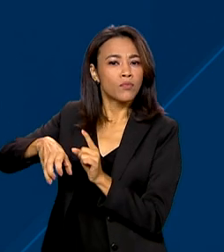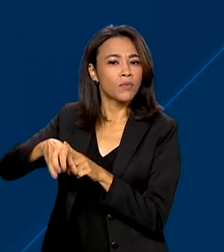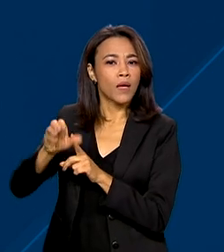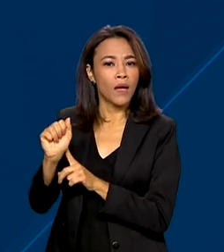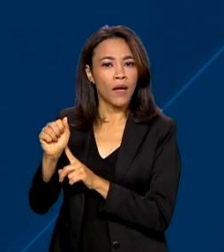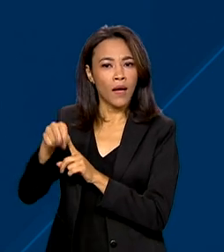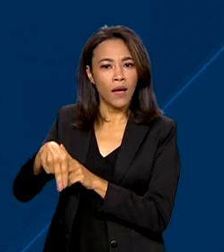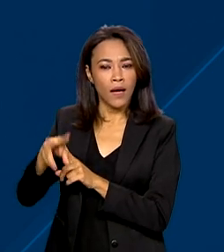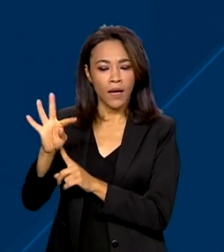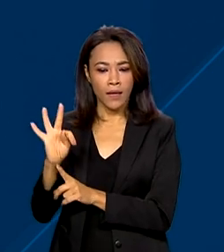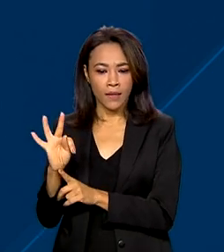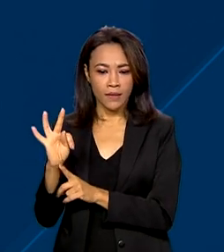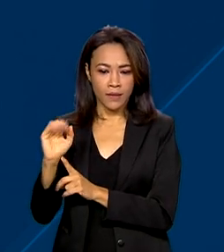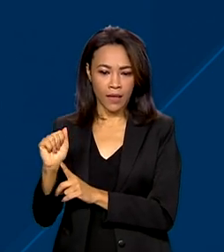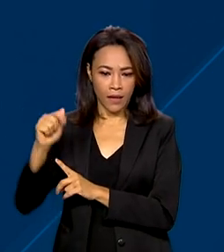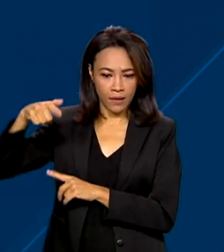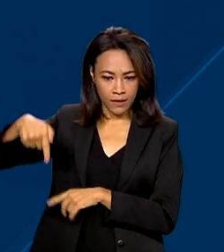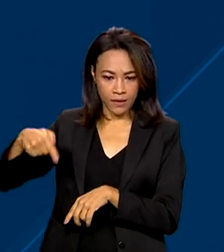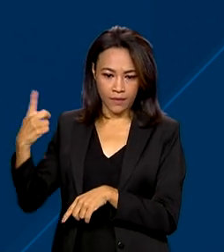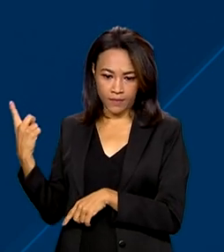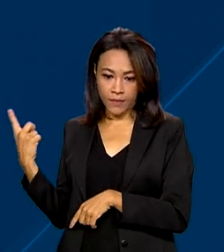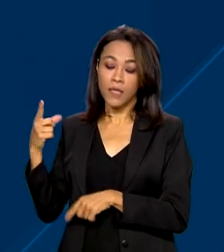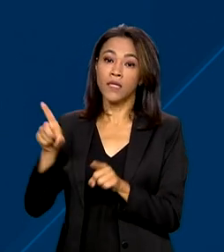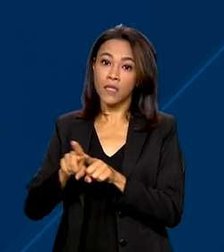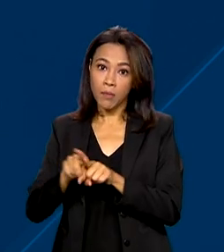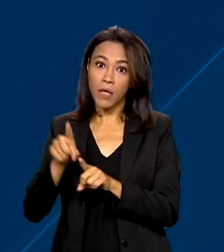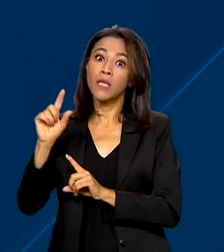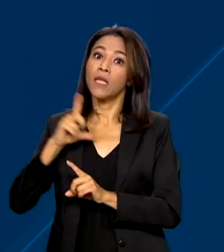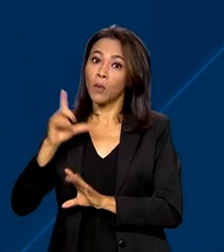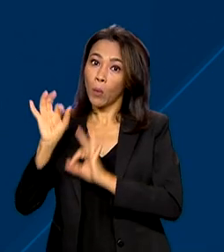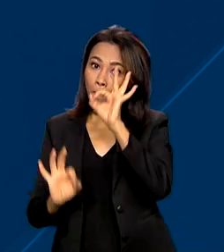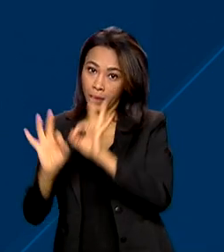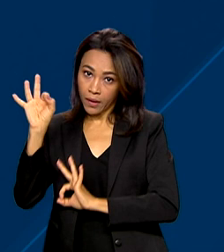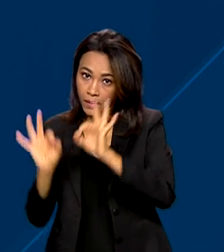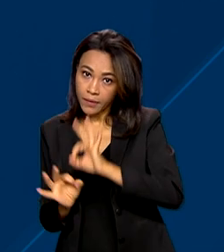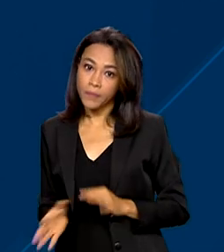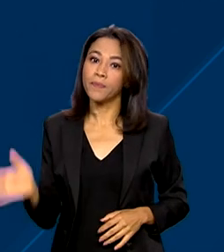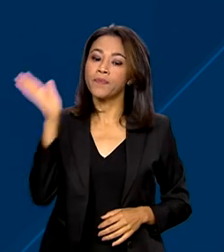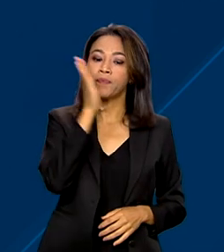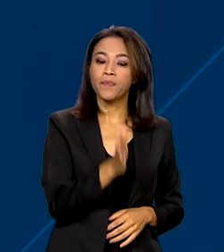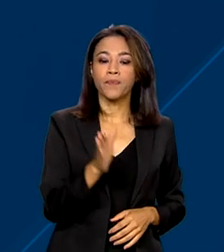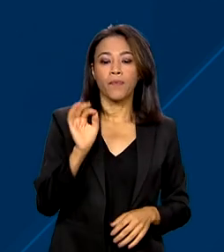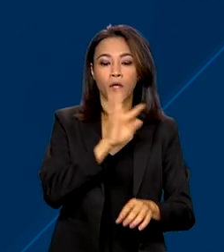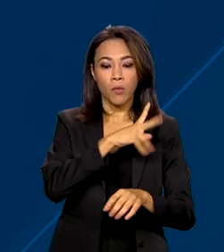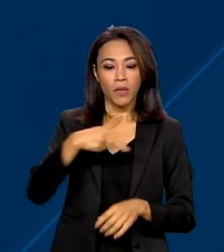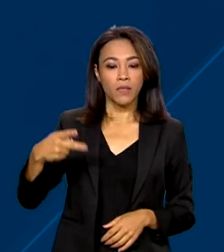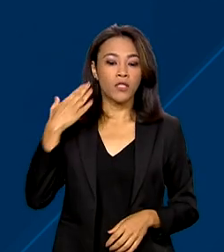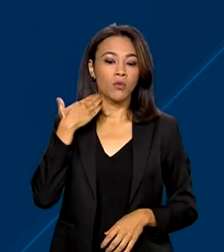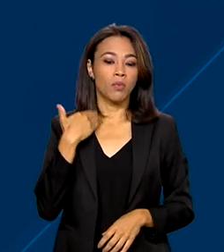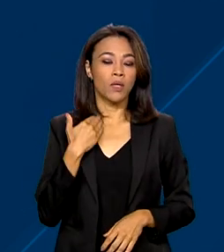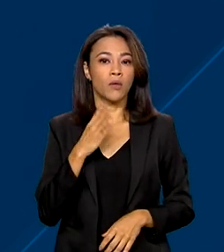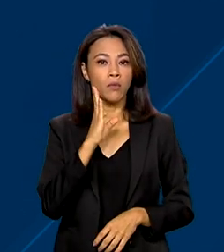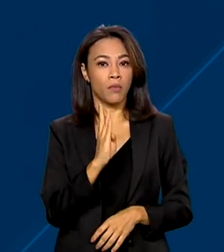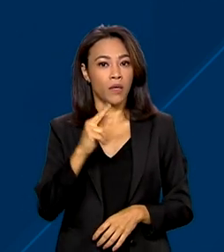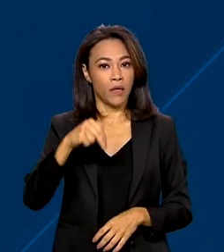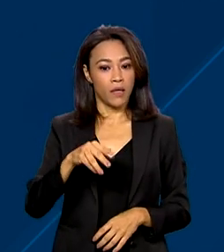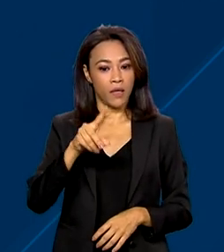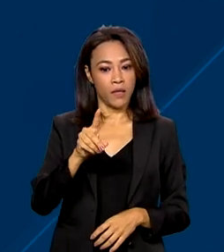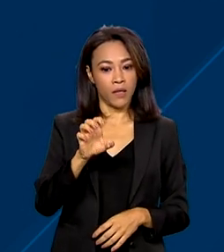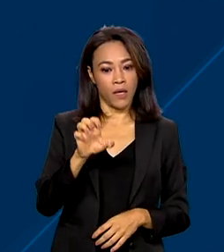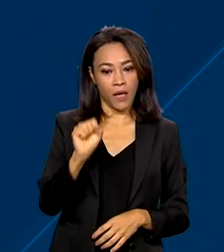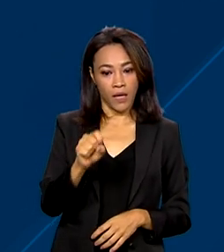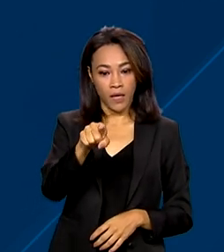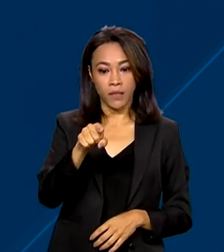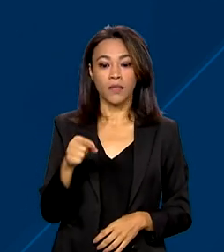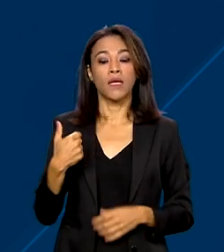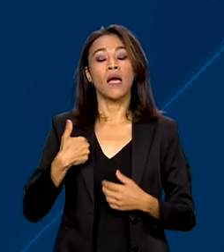Aquaviários, e também, em detalhe, é um plano para o setor. E o presidente do BNDES, Aloysio Mercadante, apresenta hoje